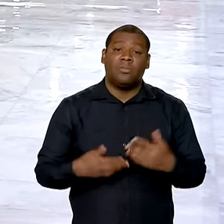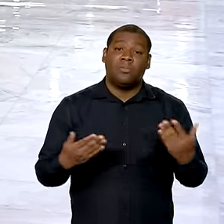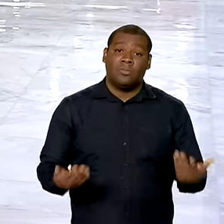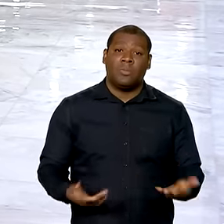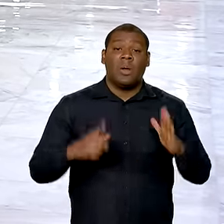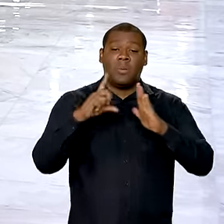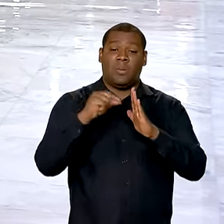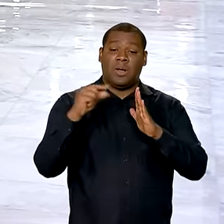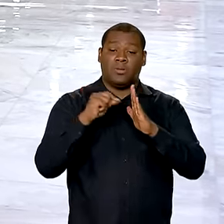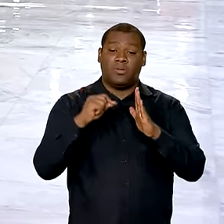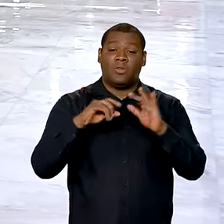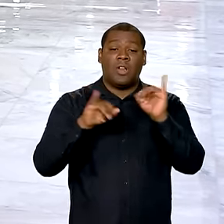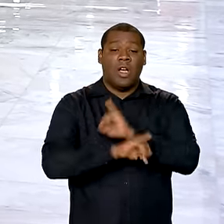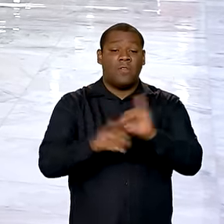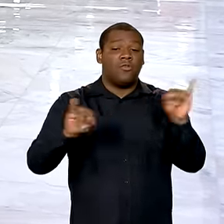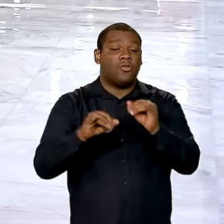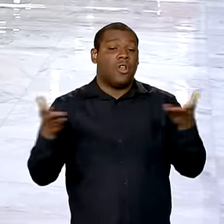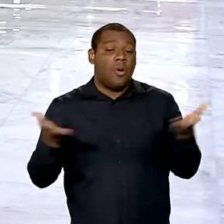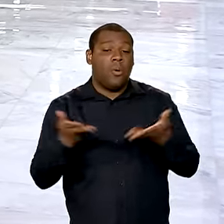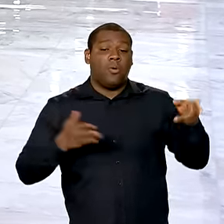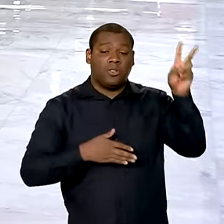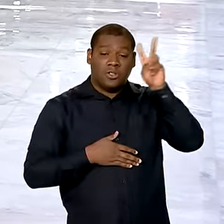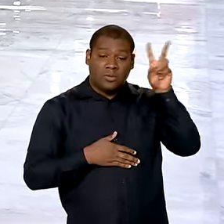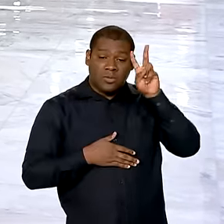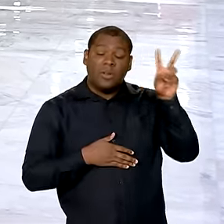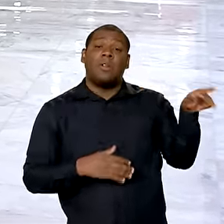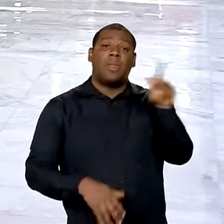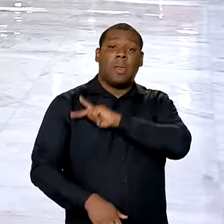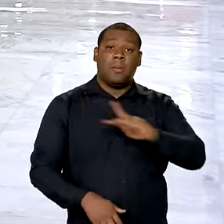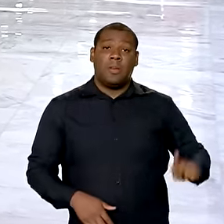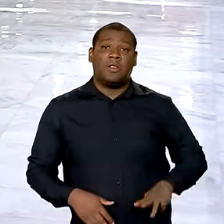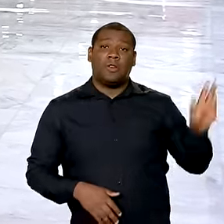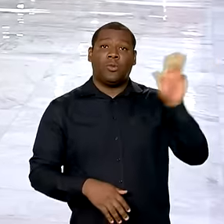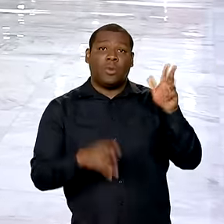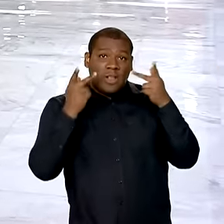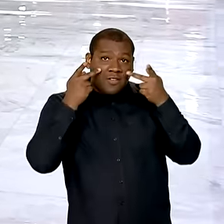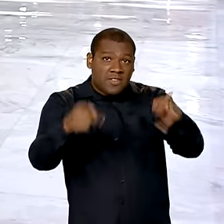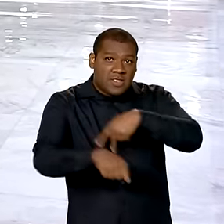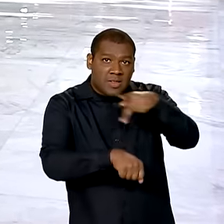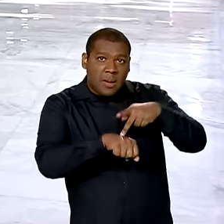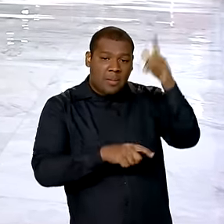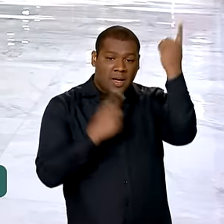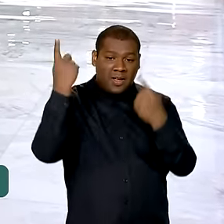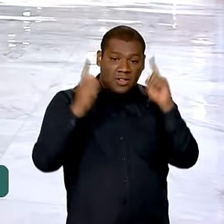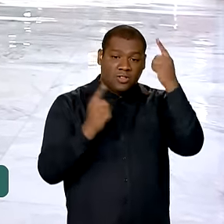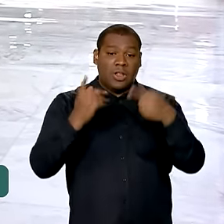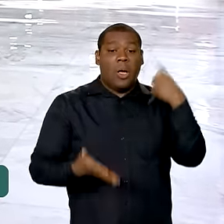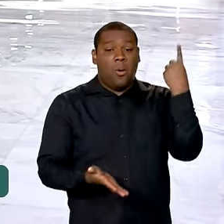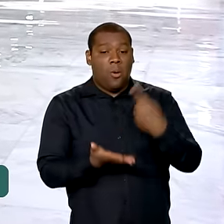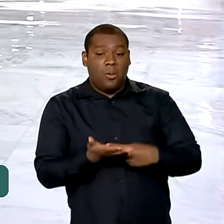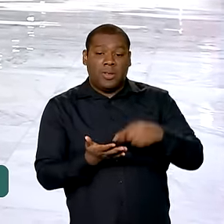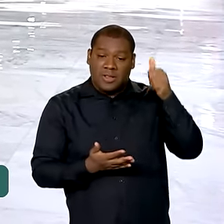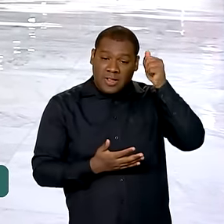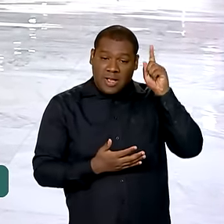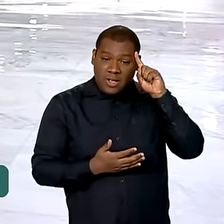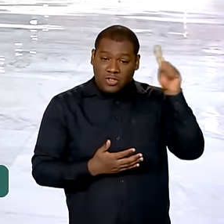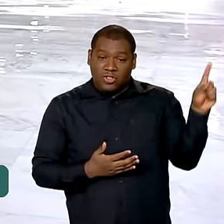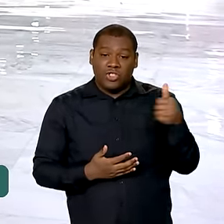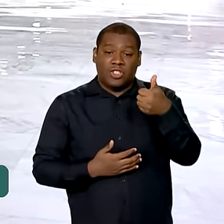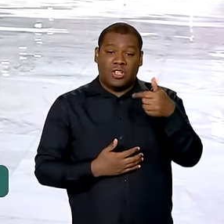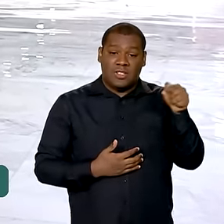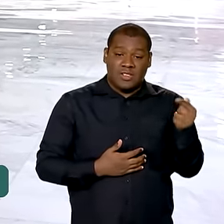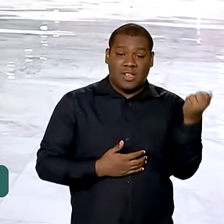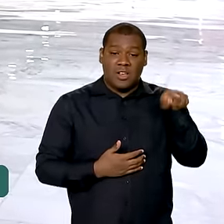Planalto informou nesta segunda-feira que a visita de Lula ao Chile, que estava prevista para os dias 17 e 18, próxima